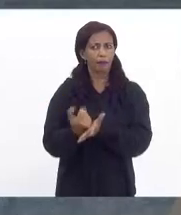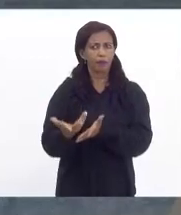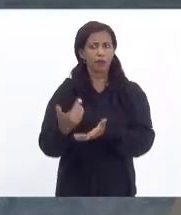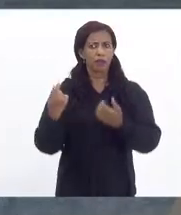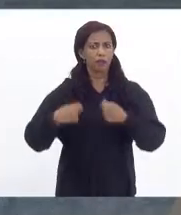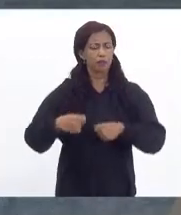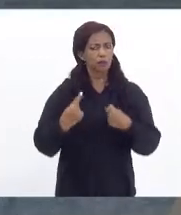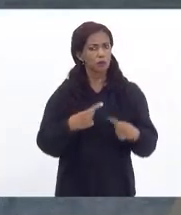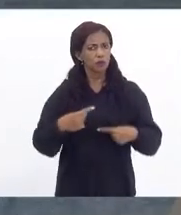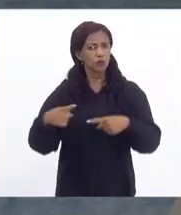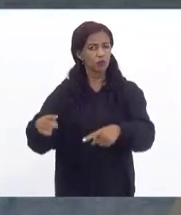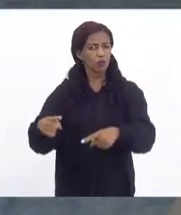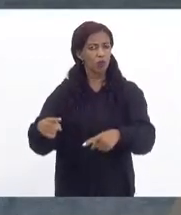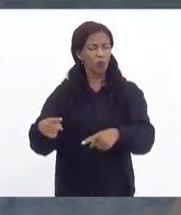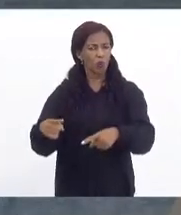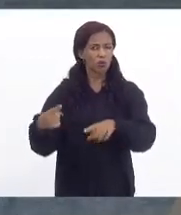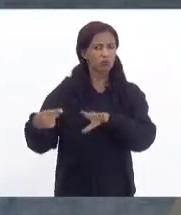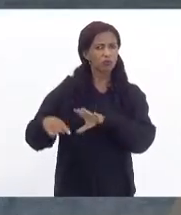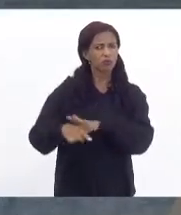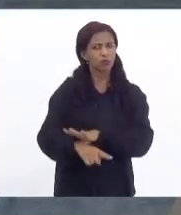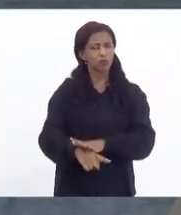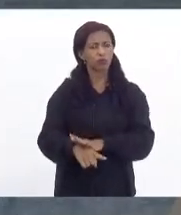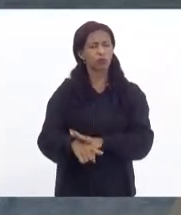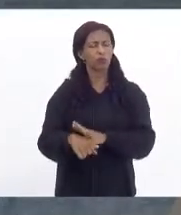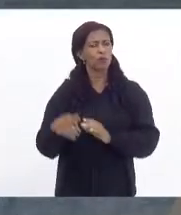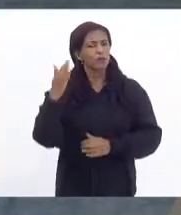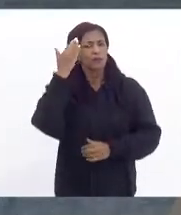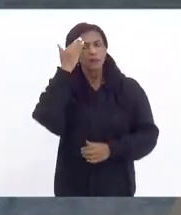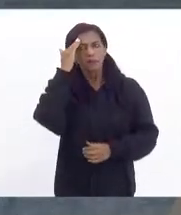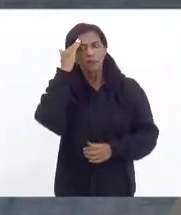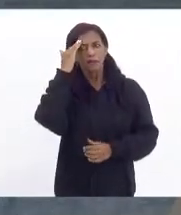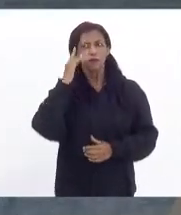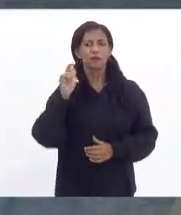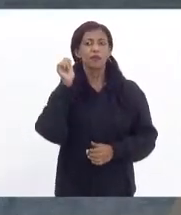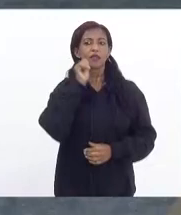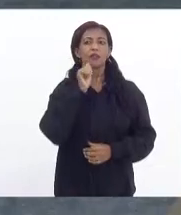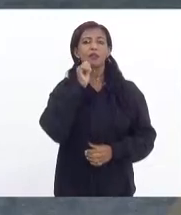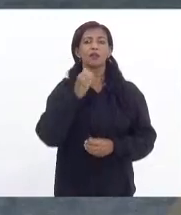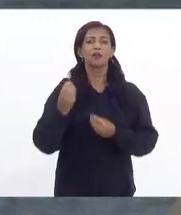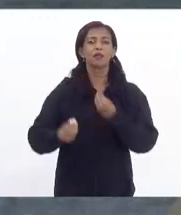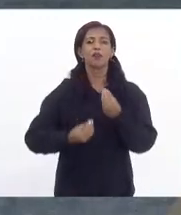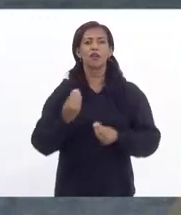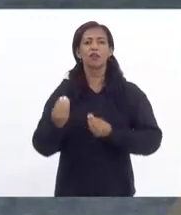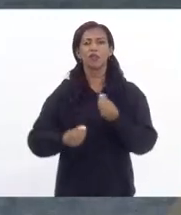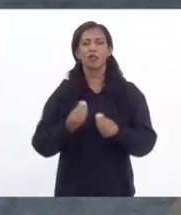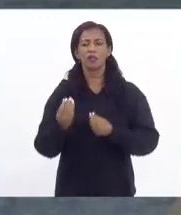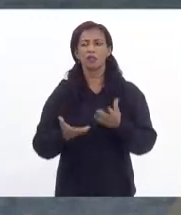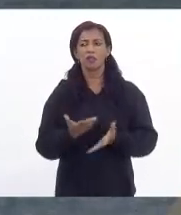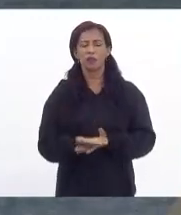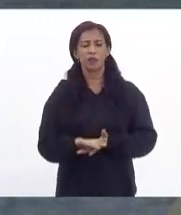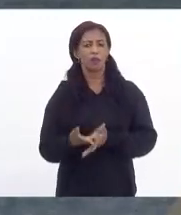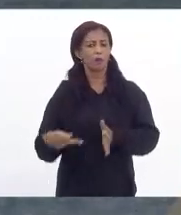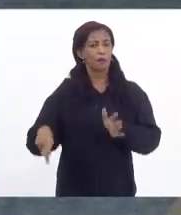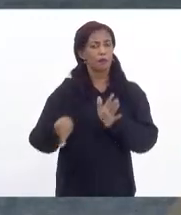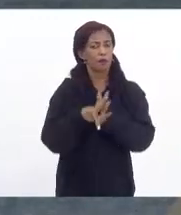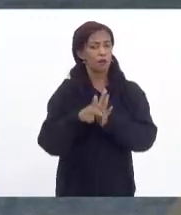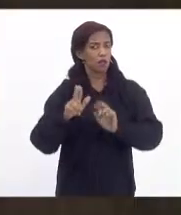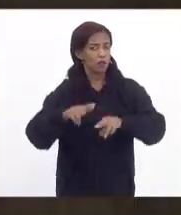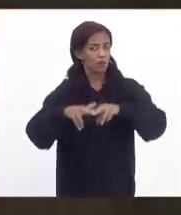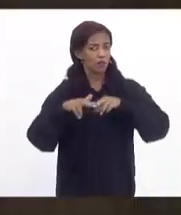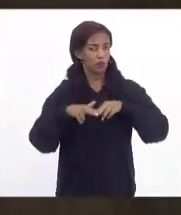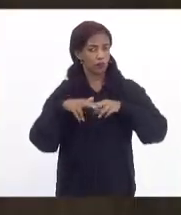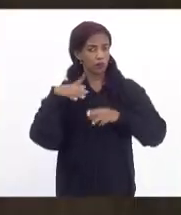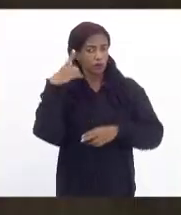preciso combater na raiz esses processos é preciso entender as mulheres com participação e pertencimento e por isso